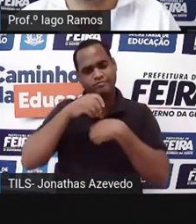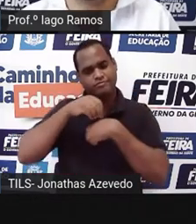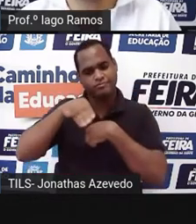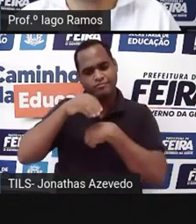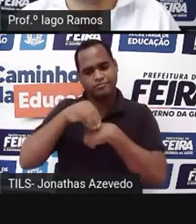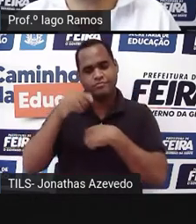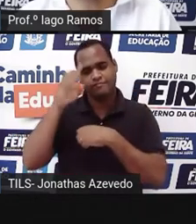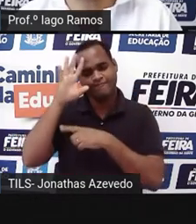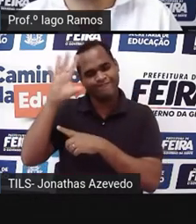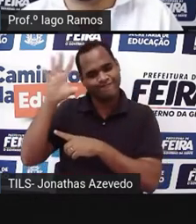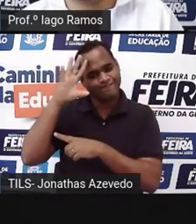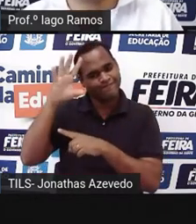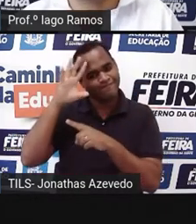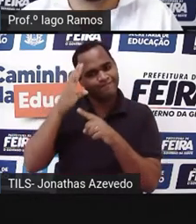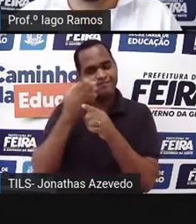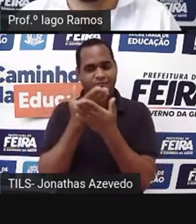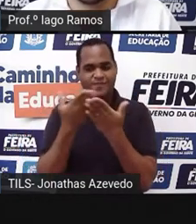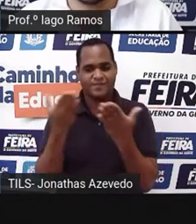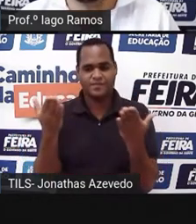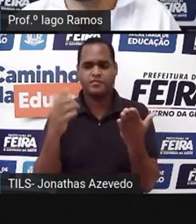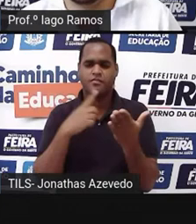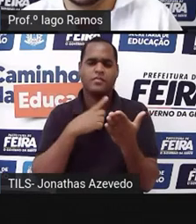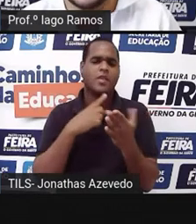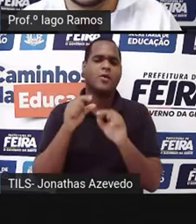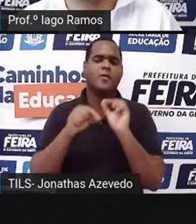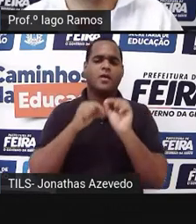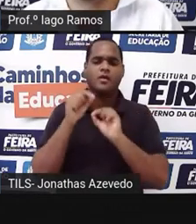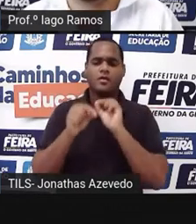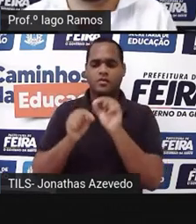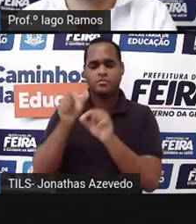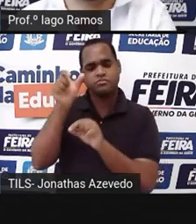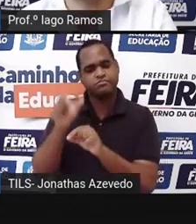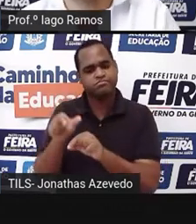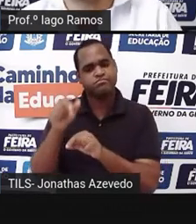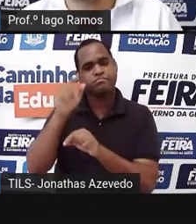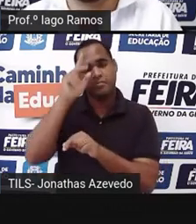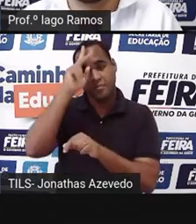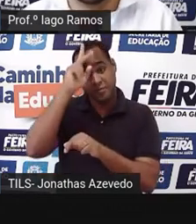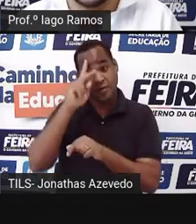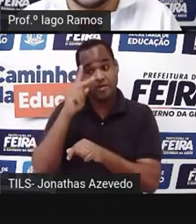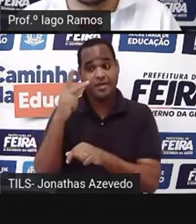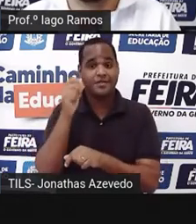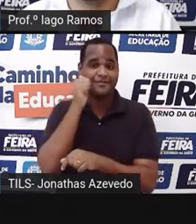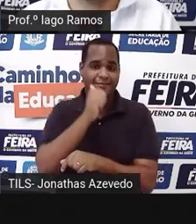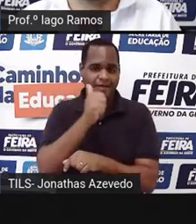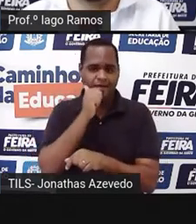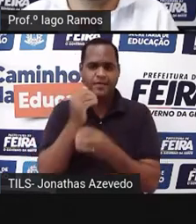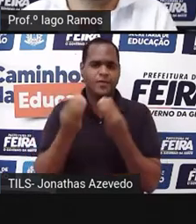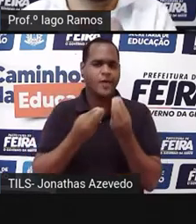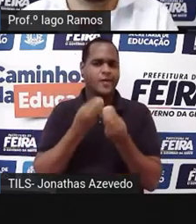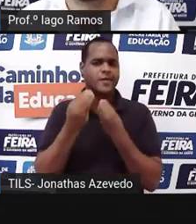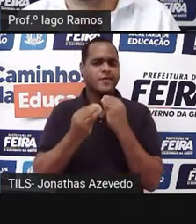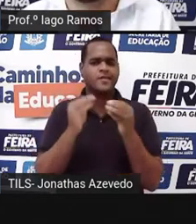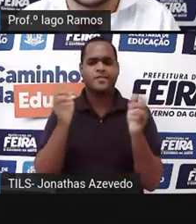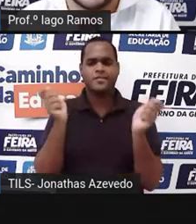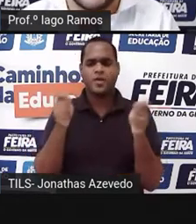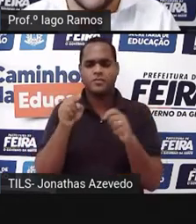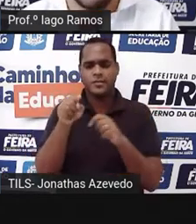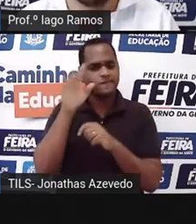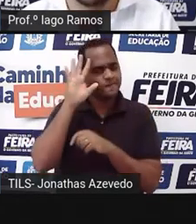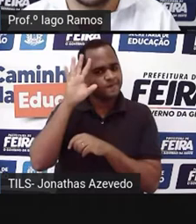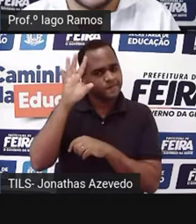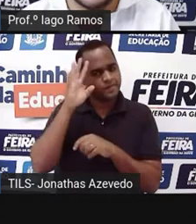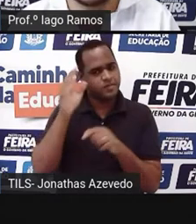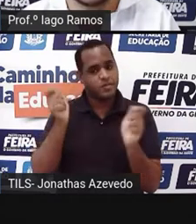essa reflexão com você, de que maneira a história de Katherine Johnson, ela pode inspirar você,